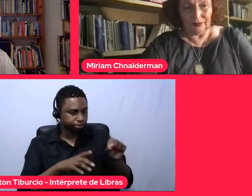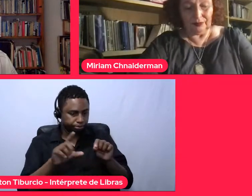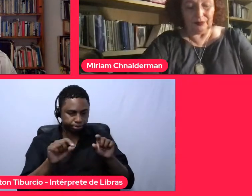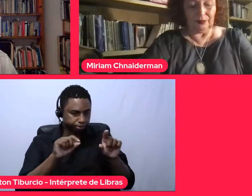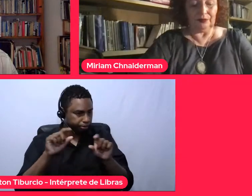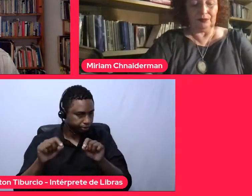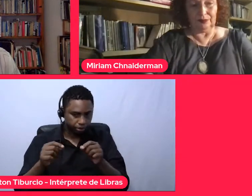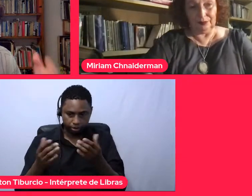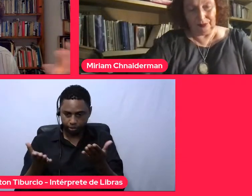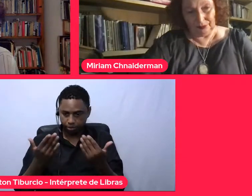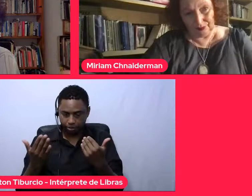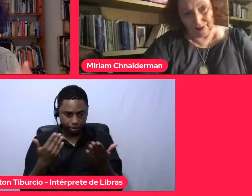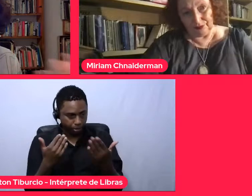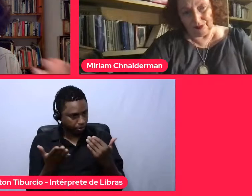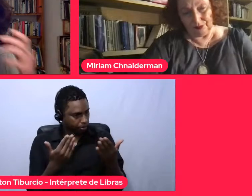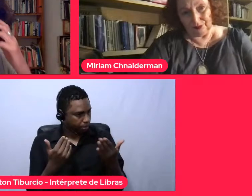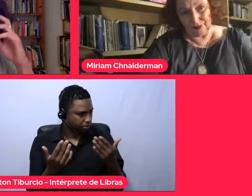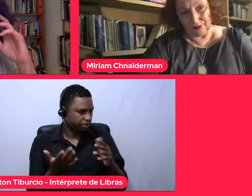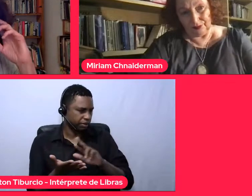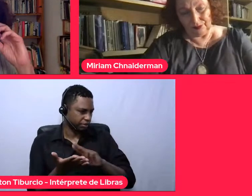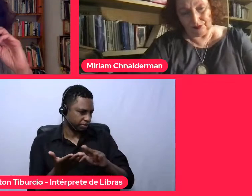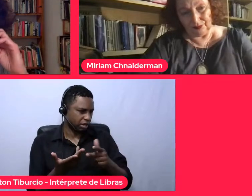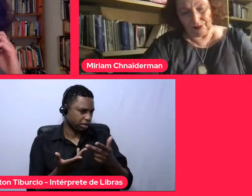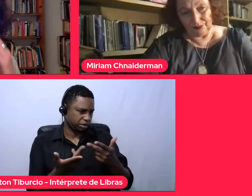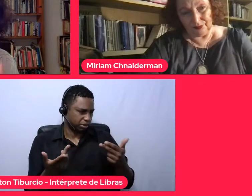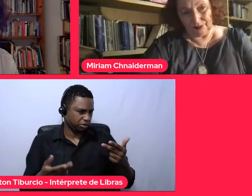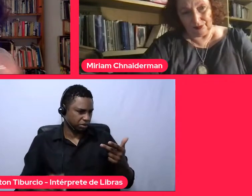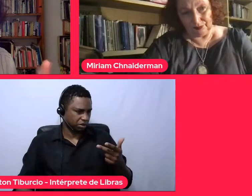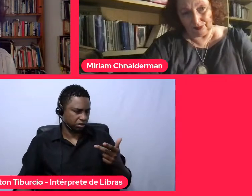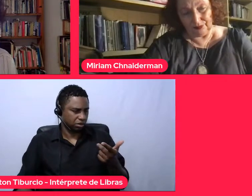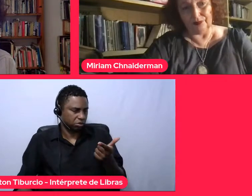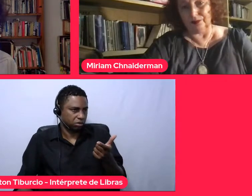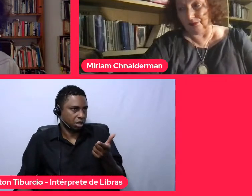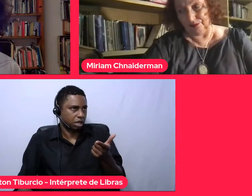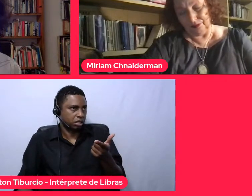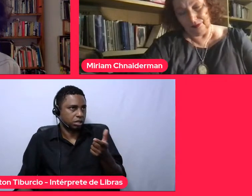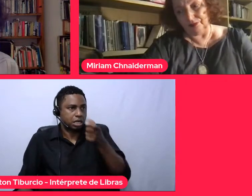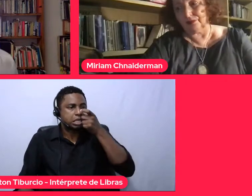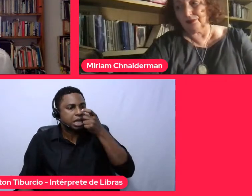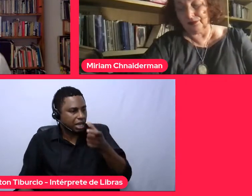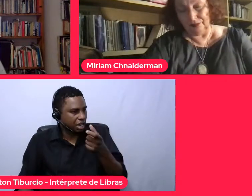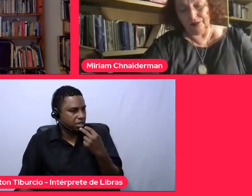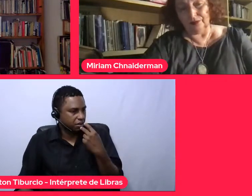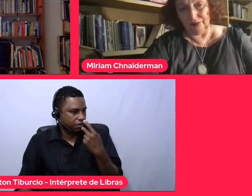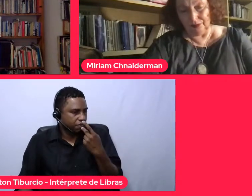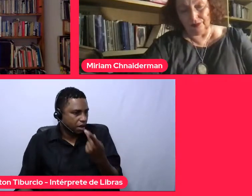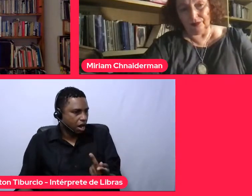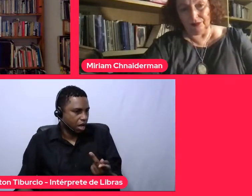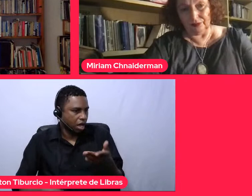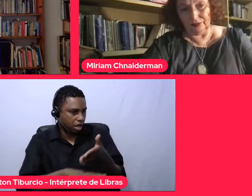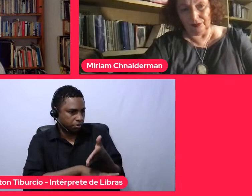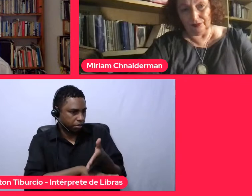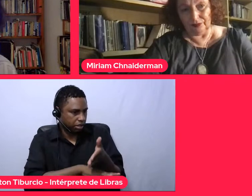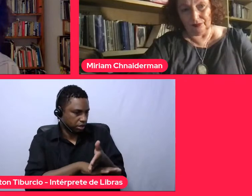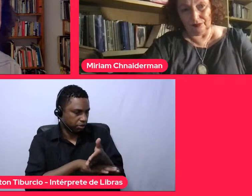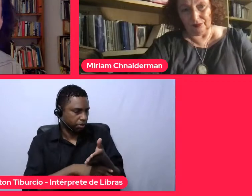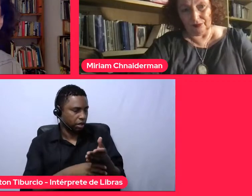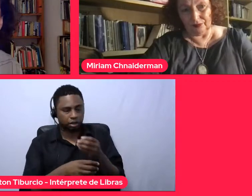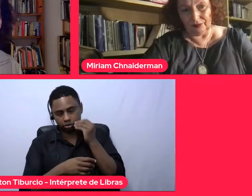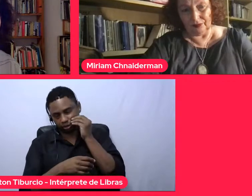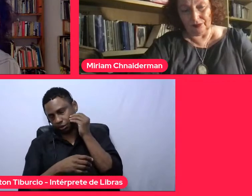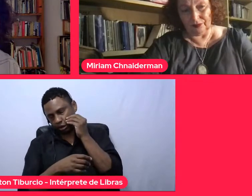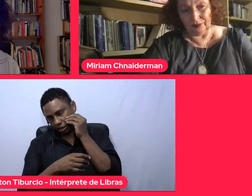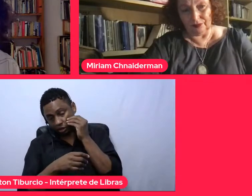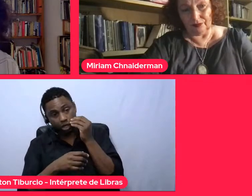conversamos, várias pessoas não têm interesse em falar, para participar de uma experiência dessa,